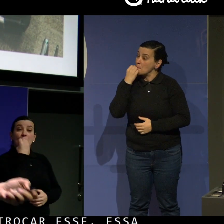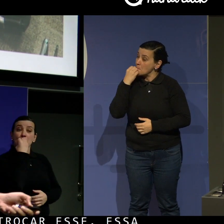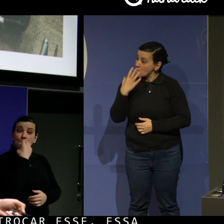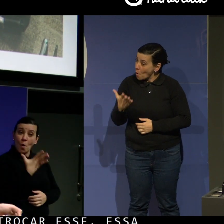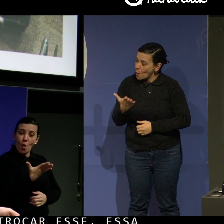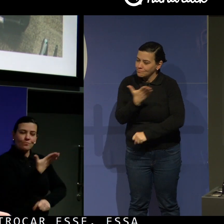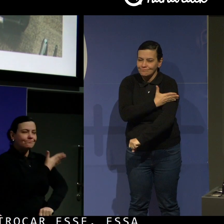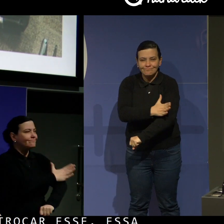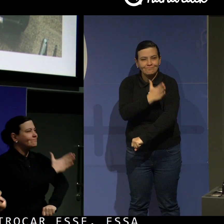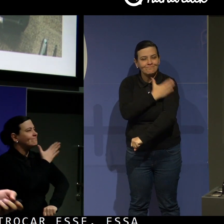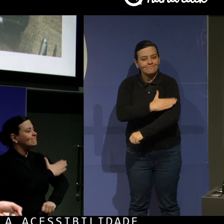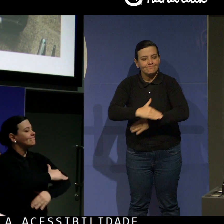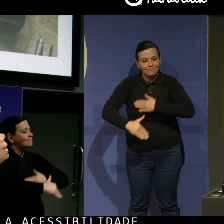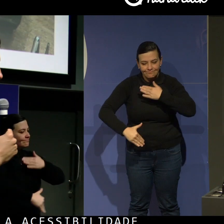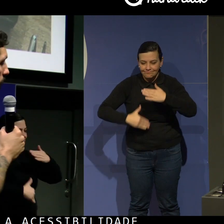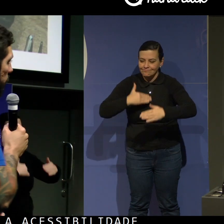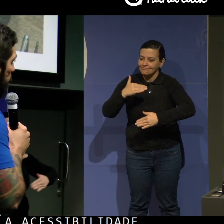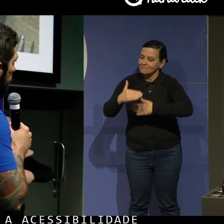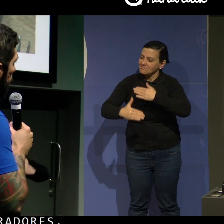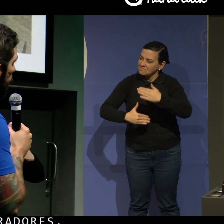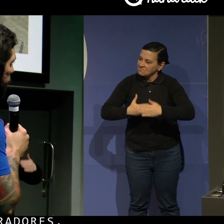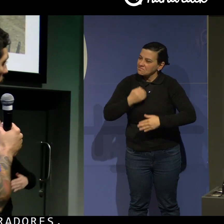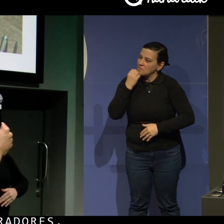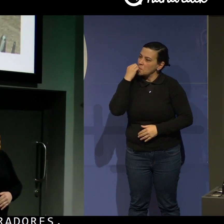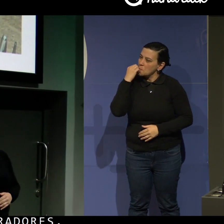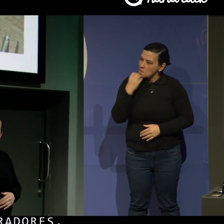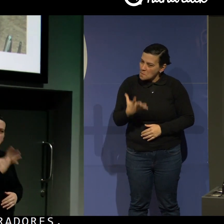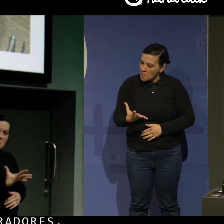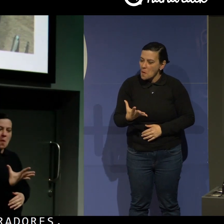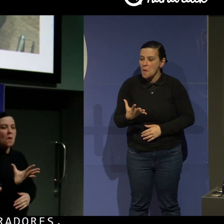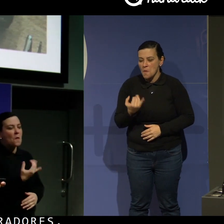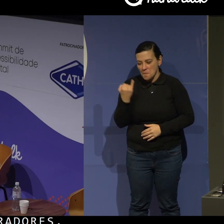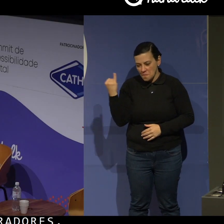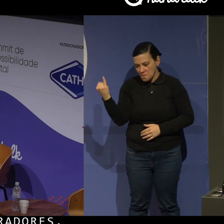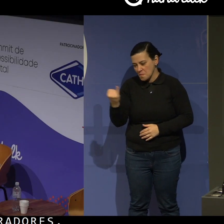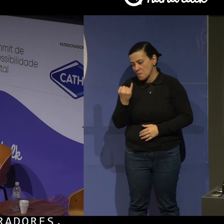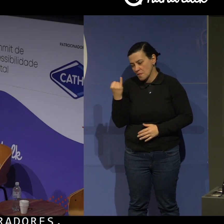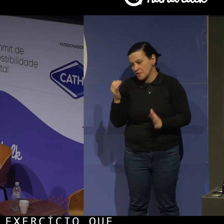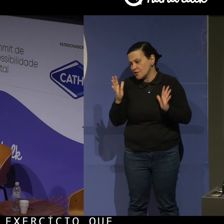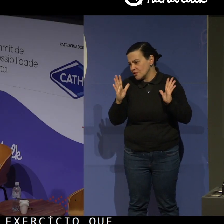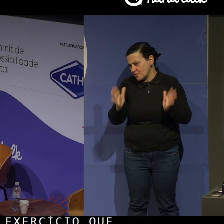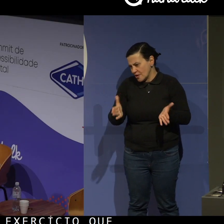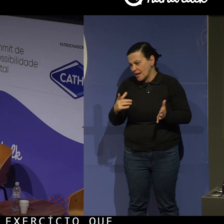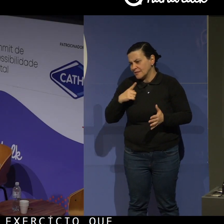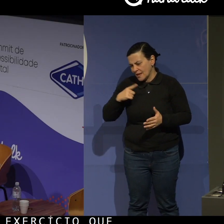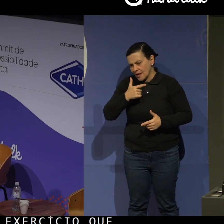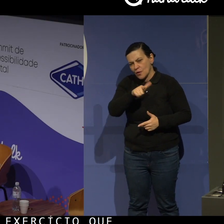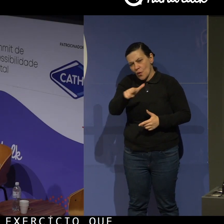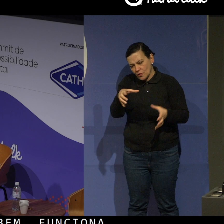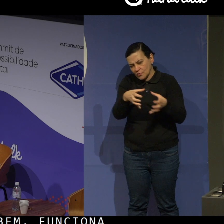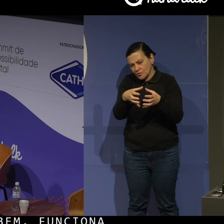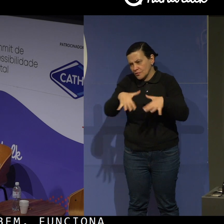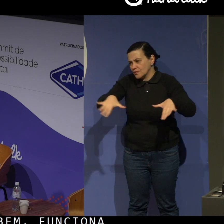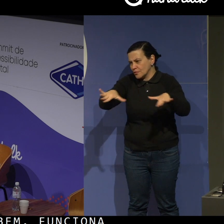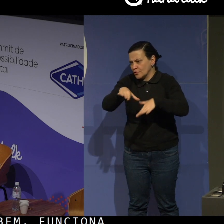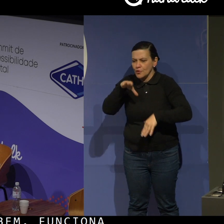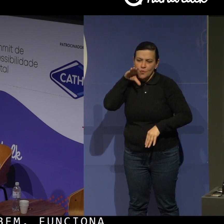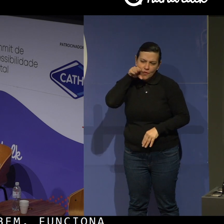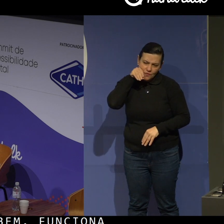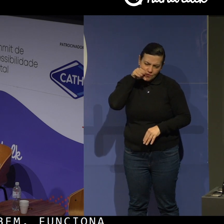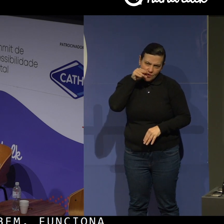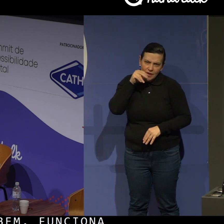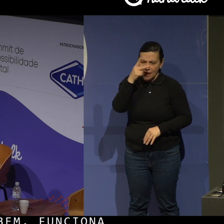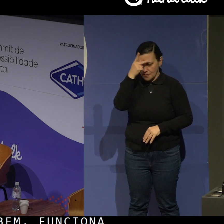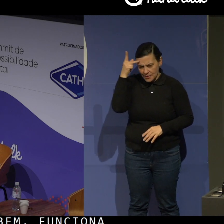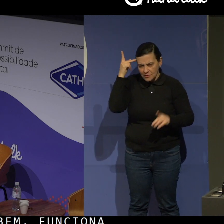tem funcionado bem, funciona bastante. Nós temos muito mais colaboradores com deficiência